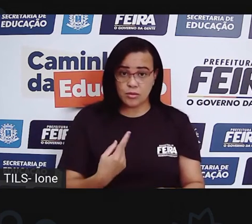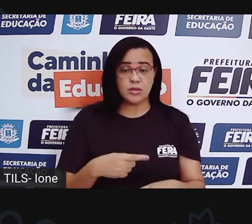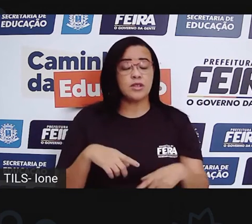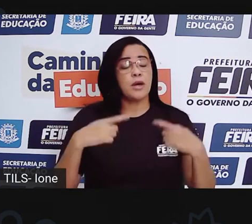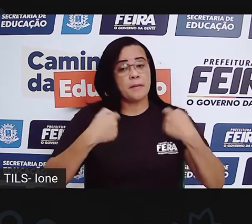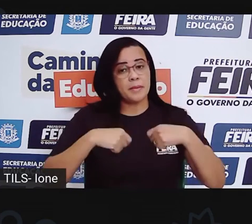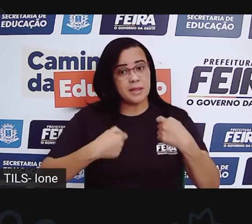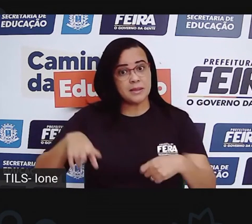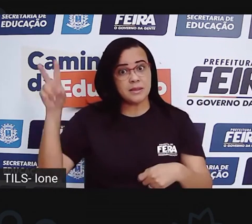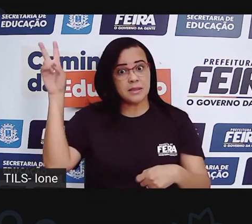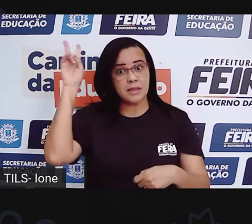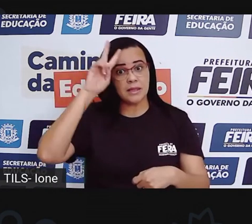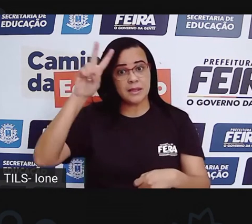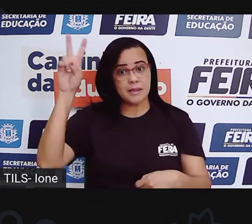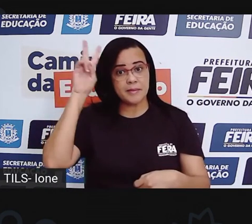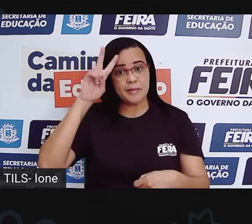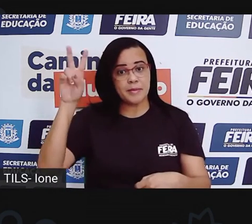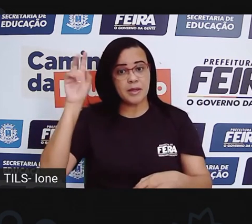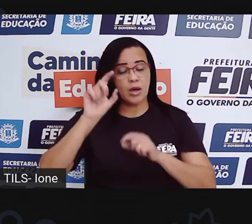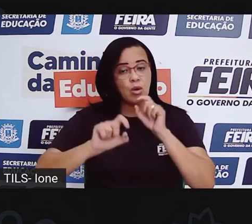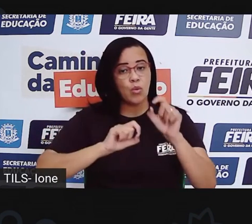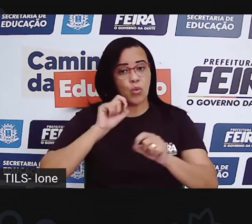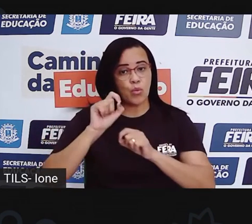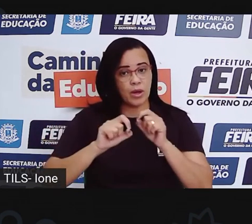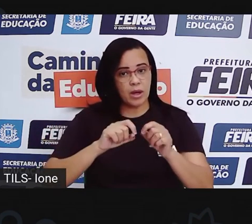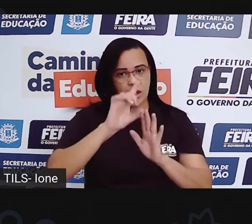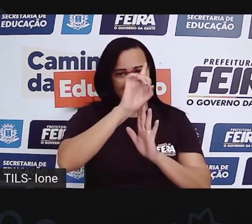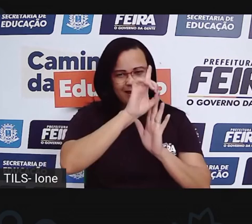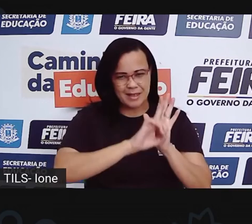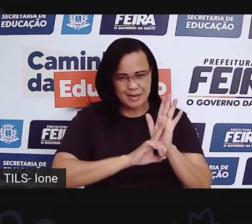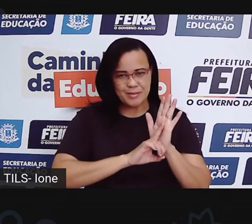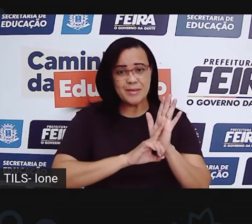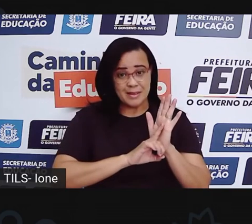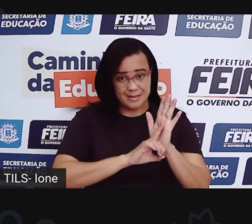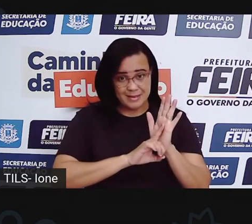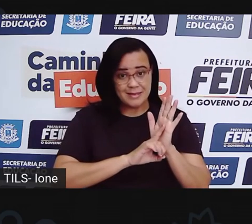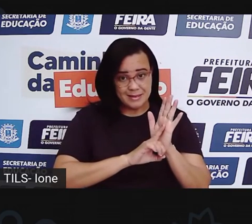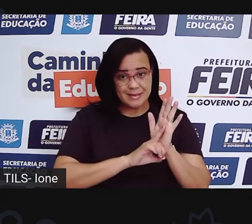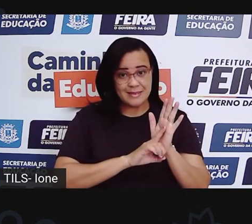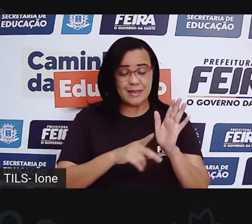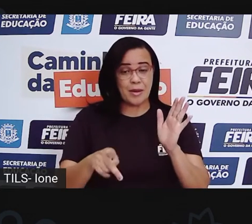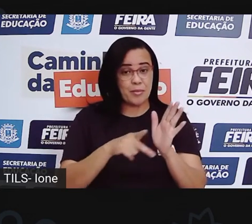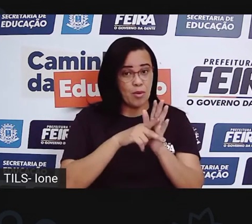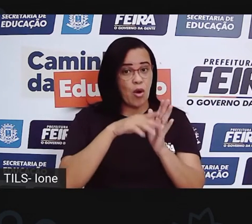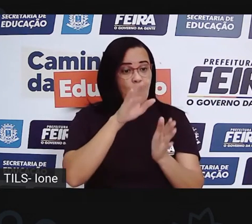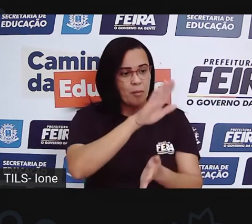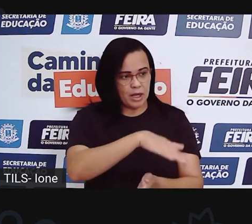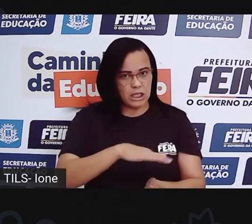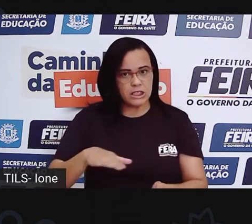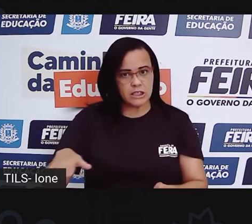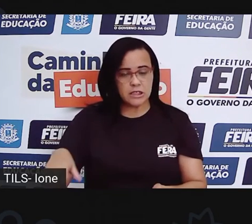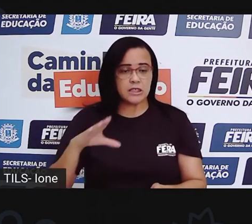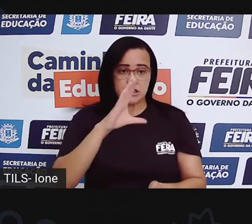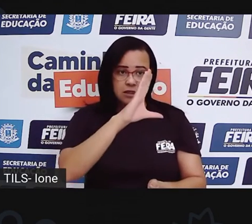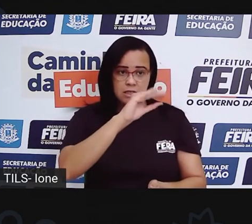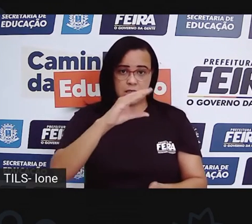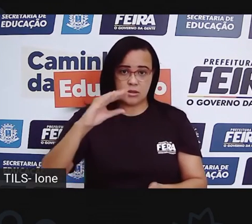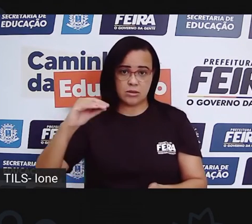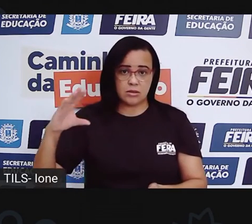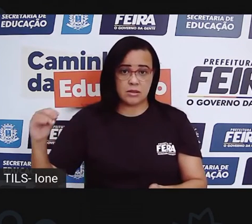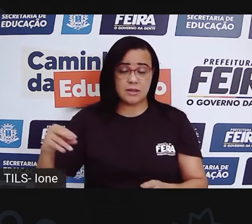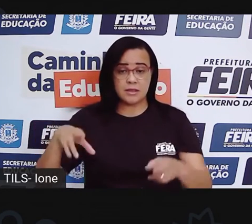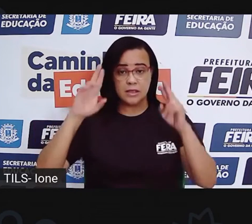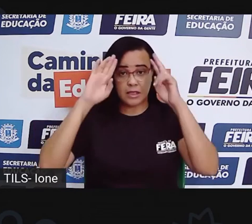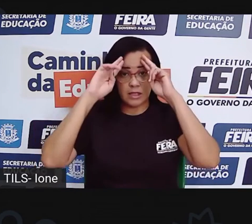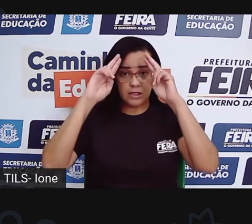se lembrar do estatuto da criança, do adolescente. Lembrar da importância do respeito, de